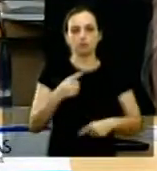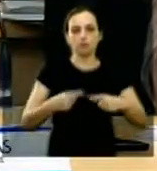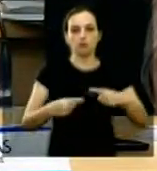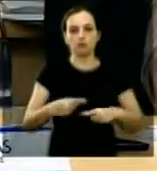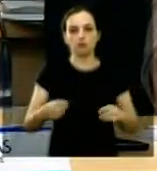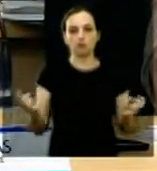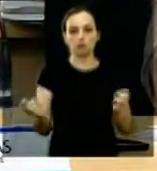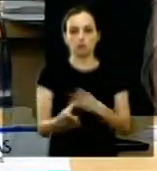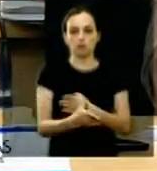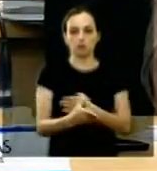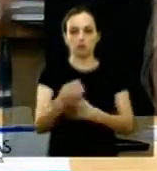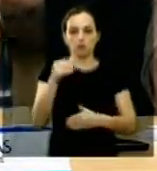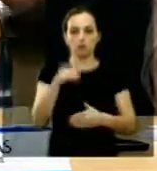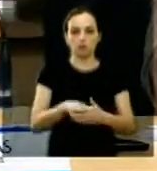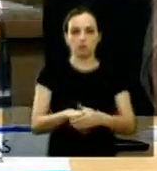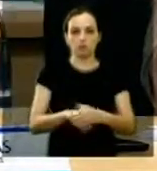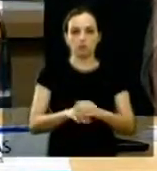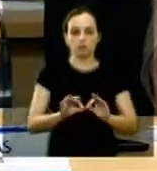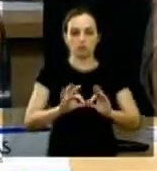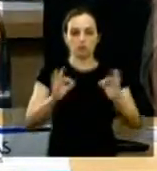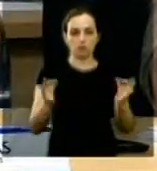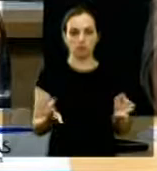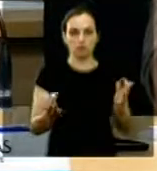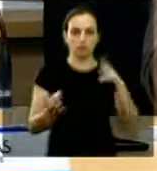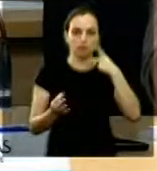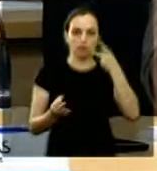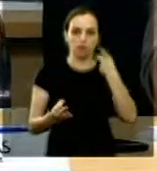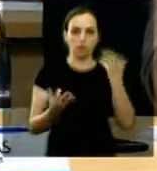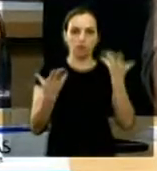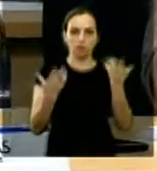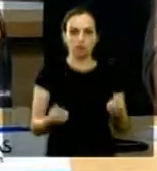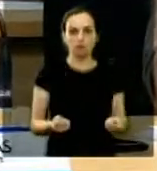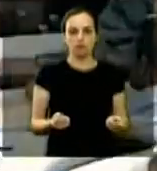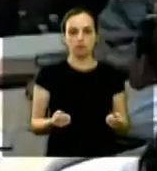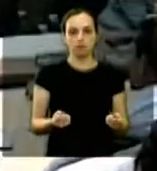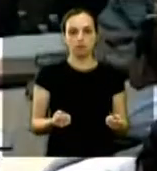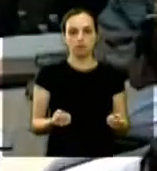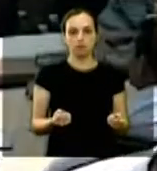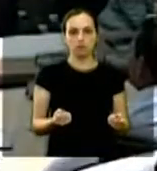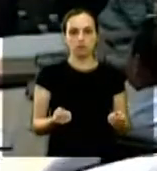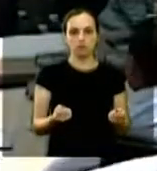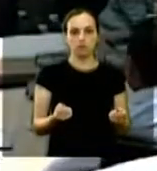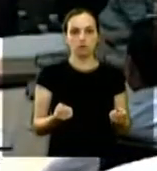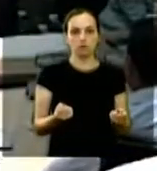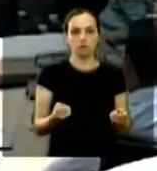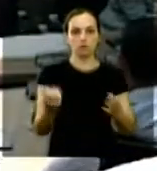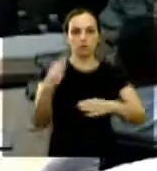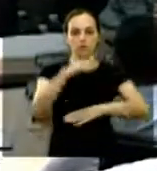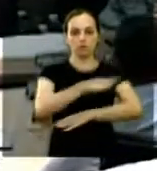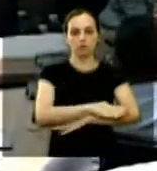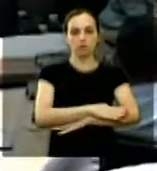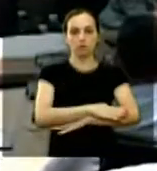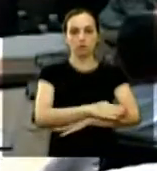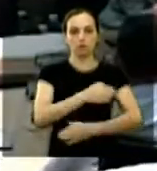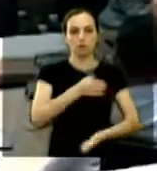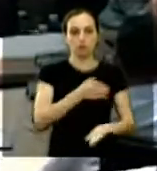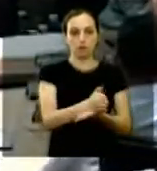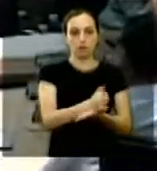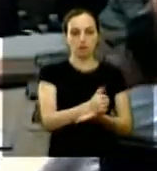encerrada a discussão a votação é simbólica os senhores vereadores forem favoráveis ao projeto permaneçam como estão